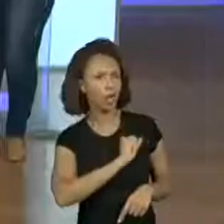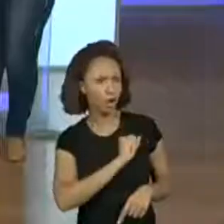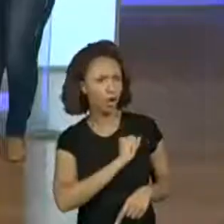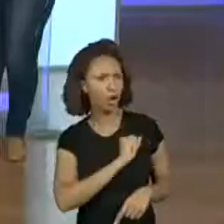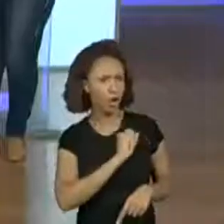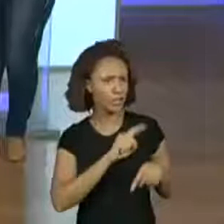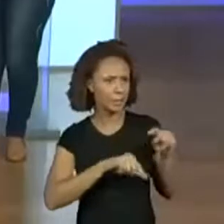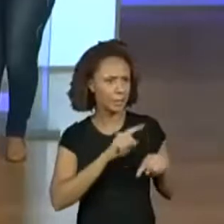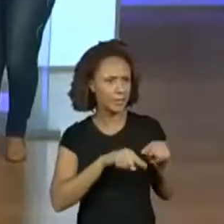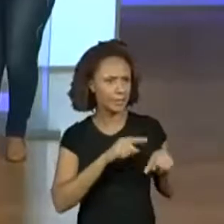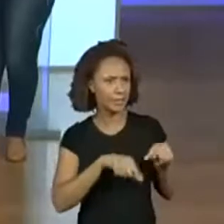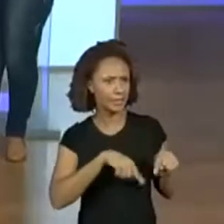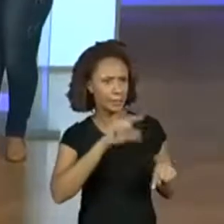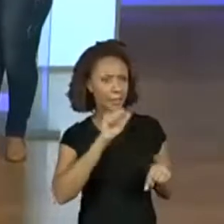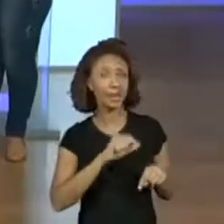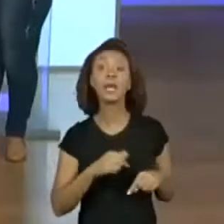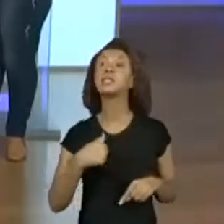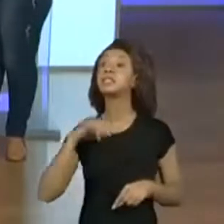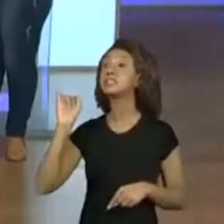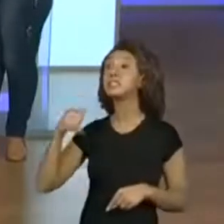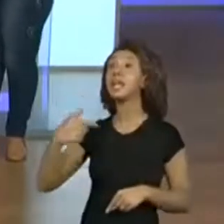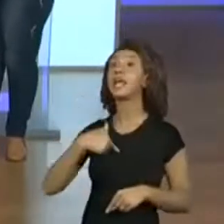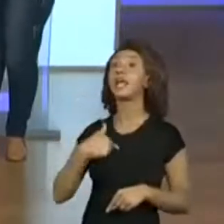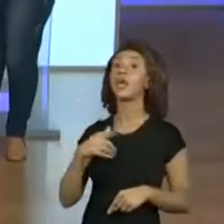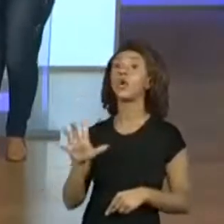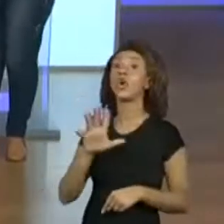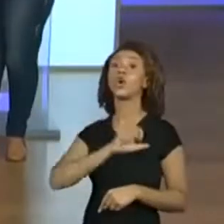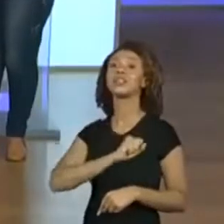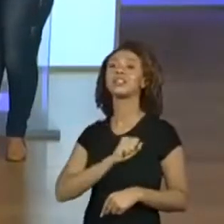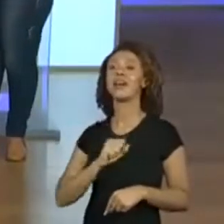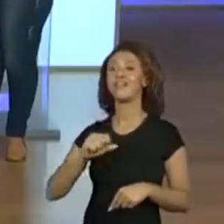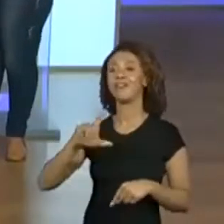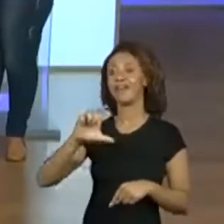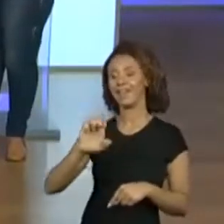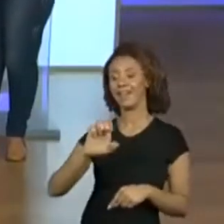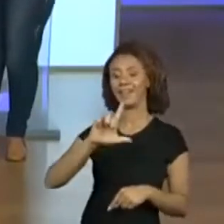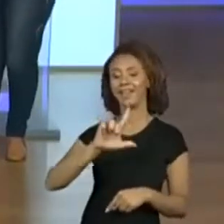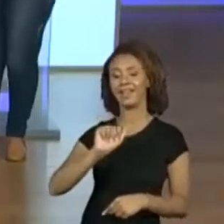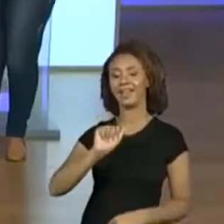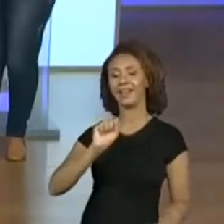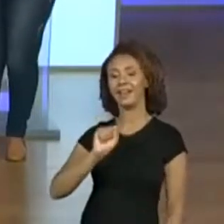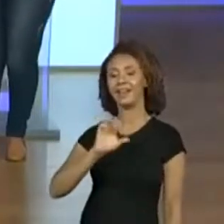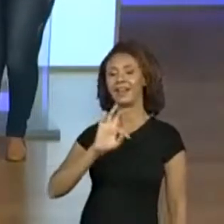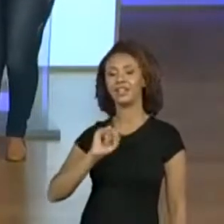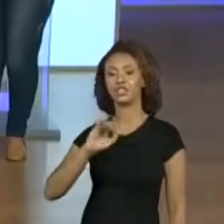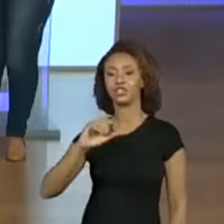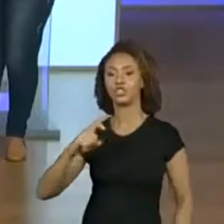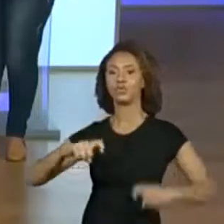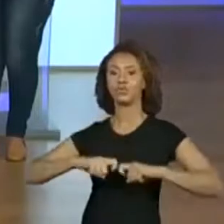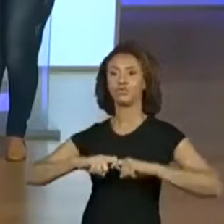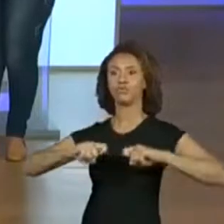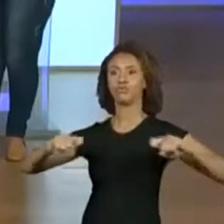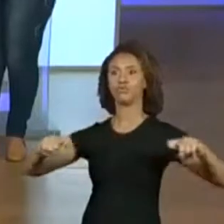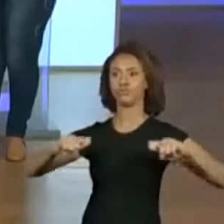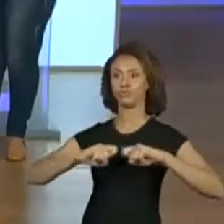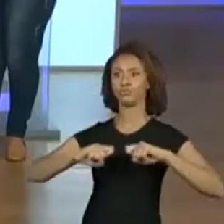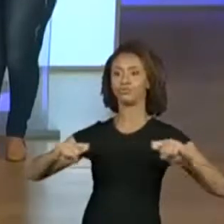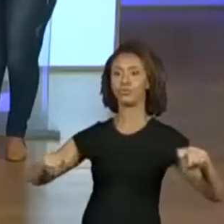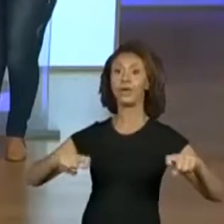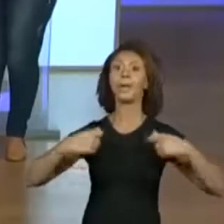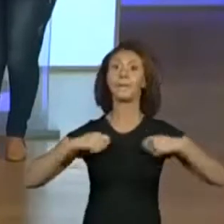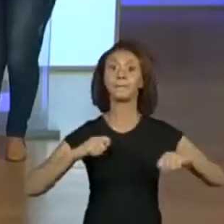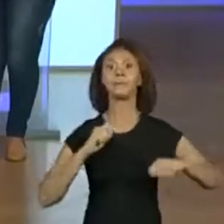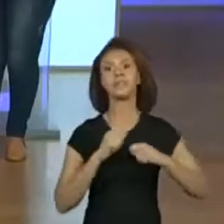objeto? Sim. Eu gostava muito de brincar de elástico. E como minhas irmãs eram pequenas, eu tinha que comprar elástico e usar duas cadeiras